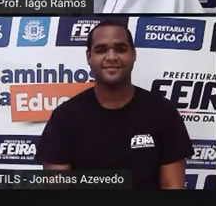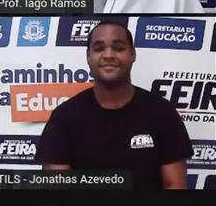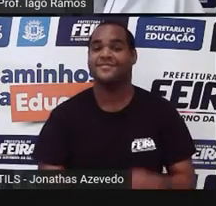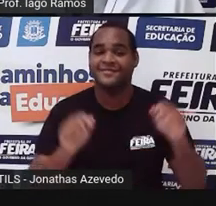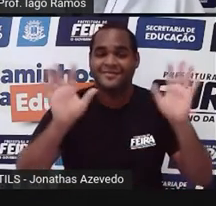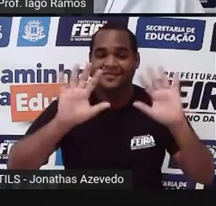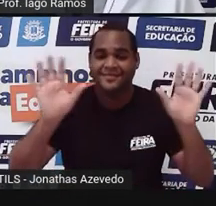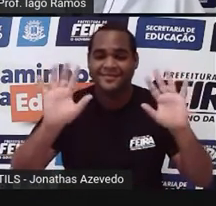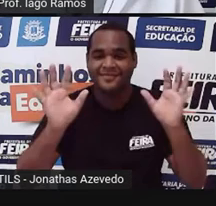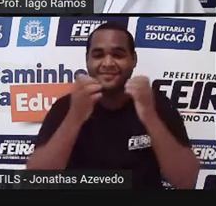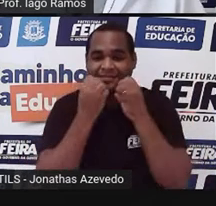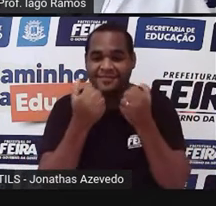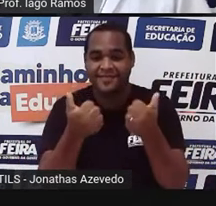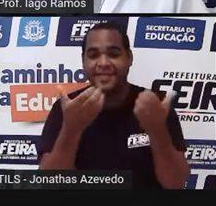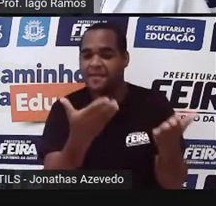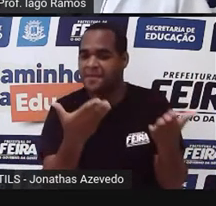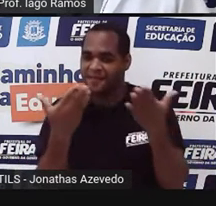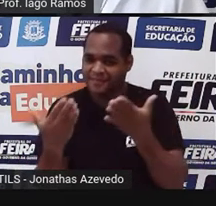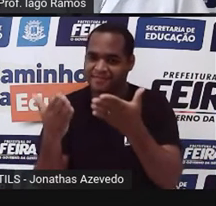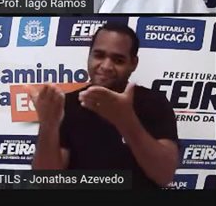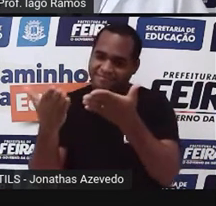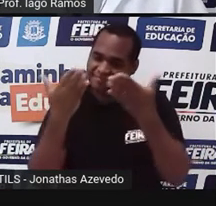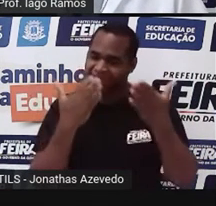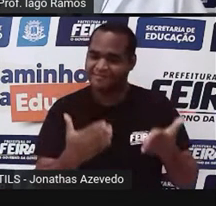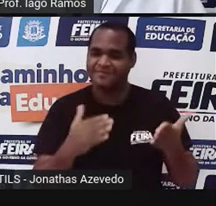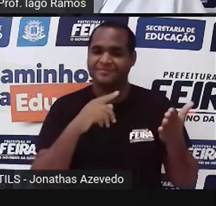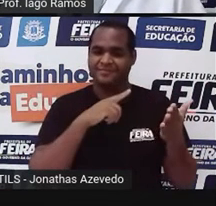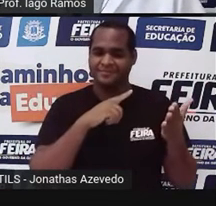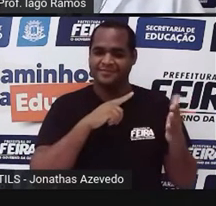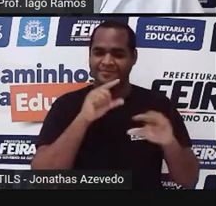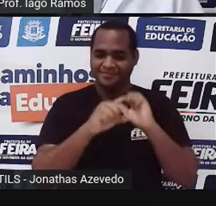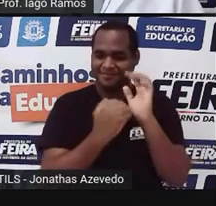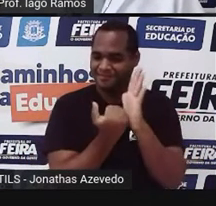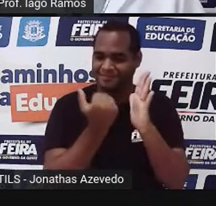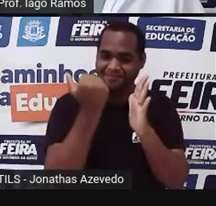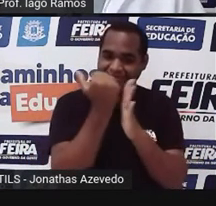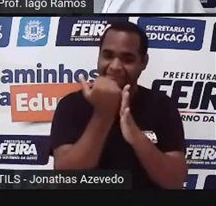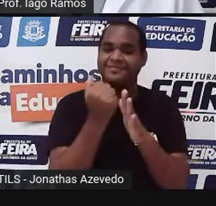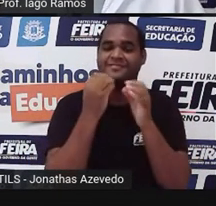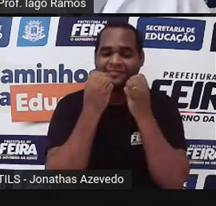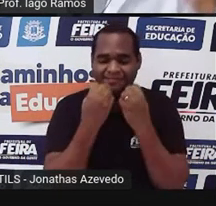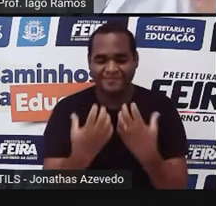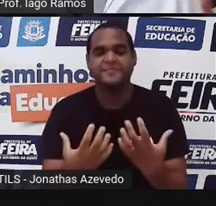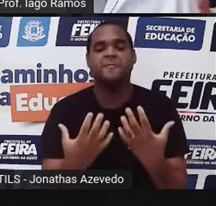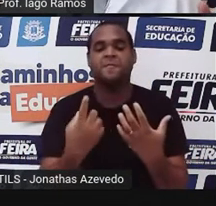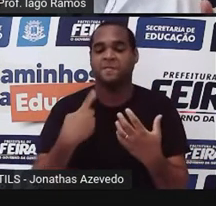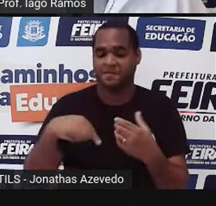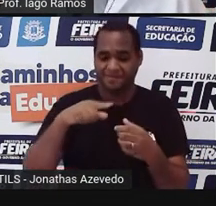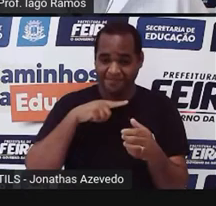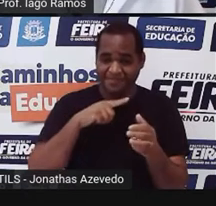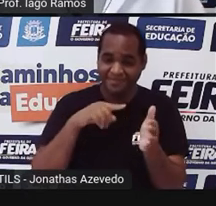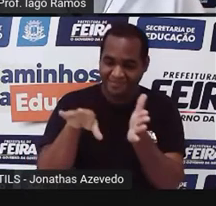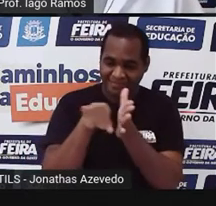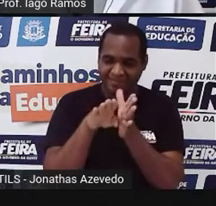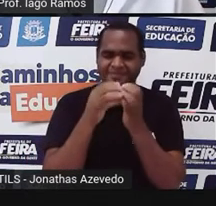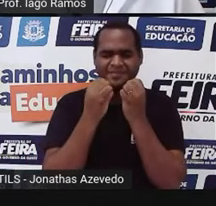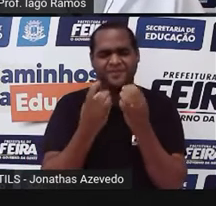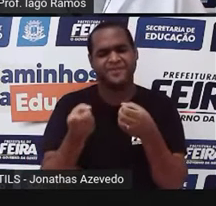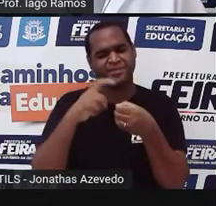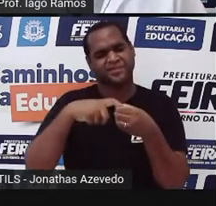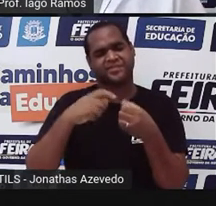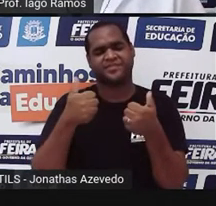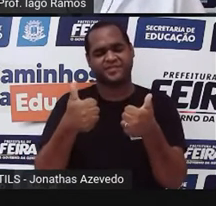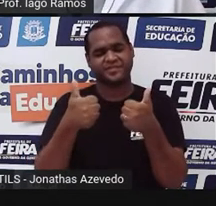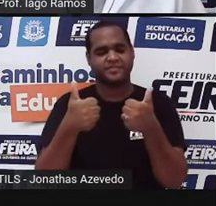Olá, sejam bem-vindos, sejam bem-vindas. Mais uma vez, é isso aí. Chegamos, estamos de volta.